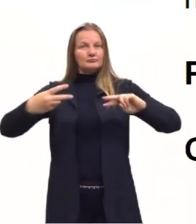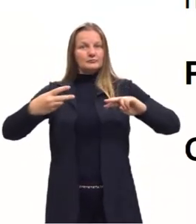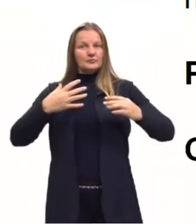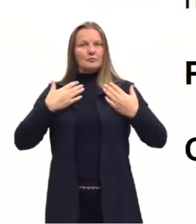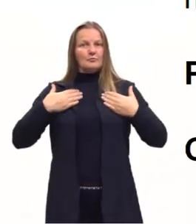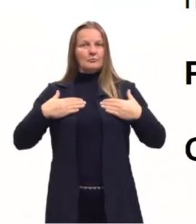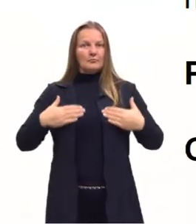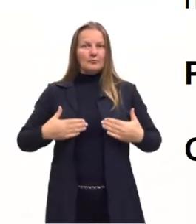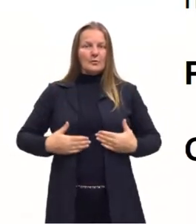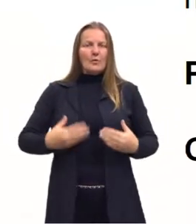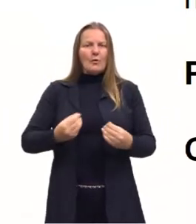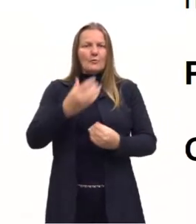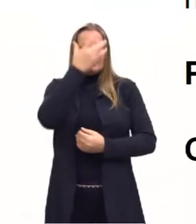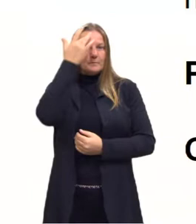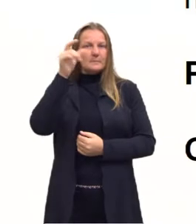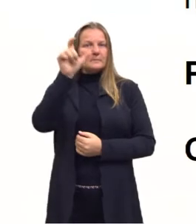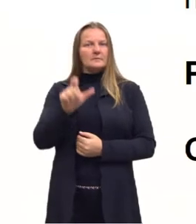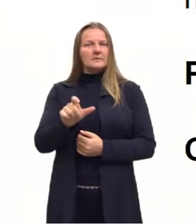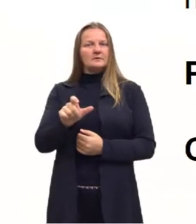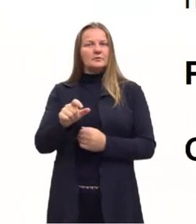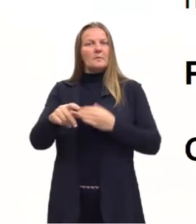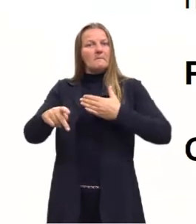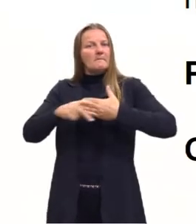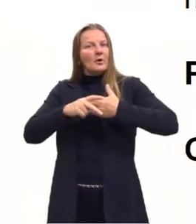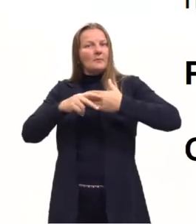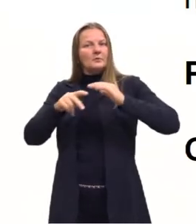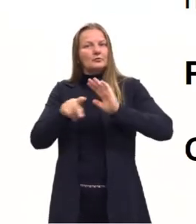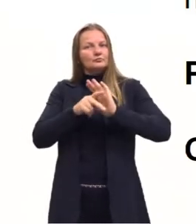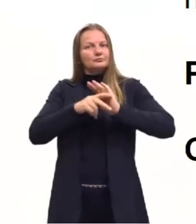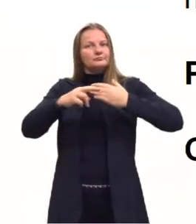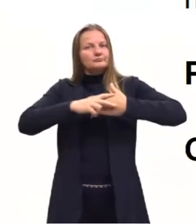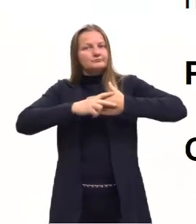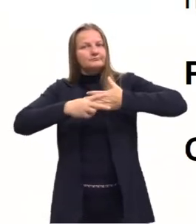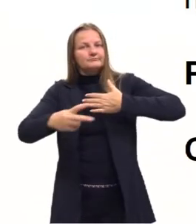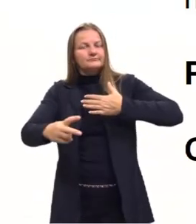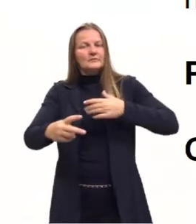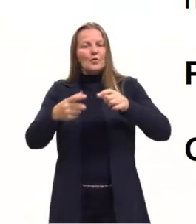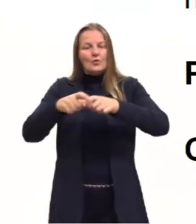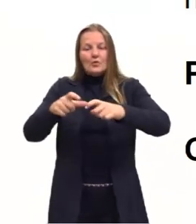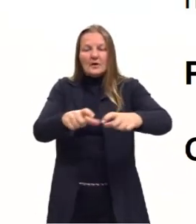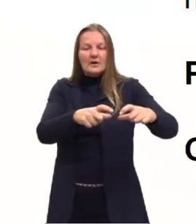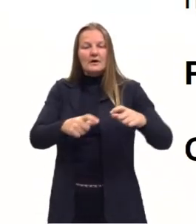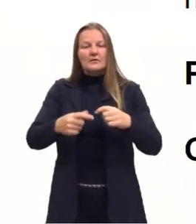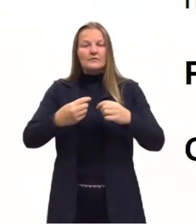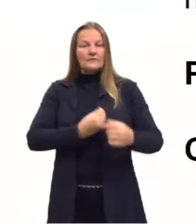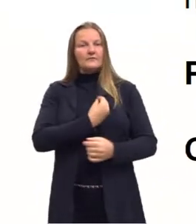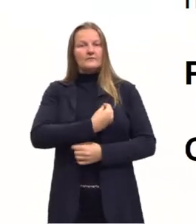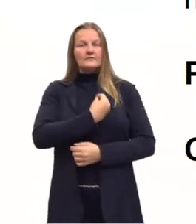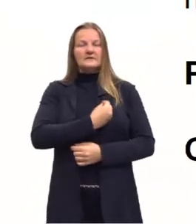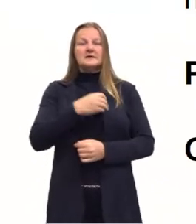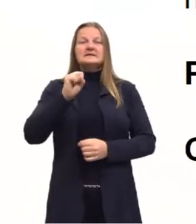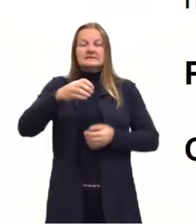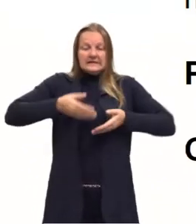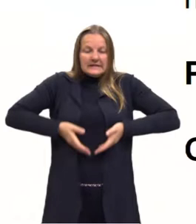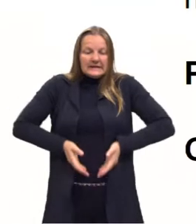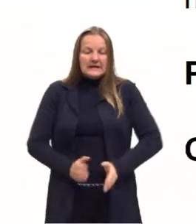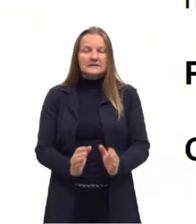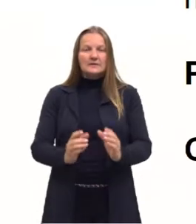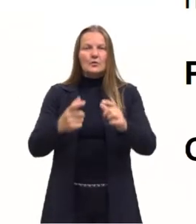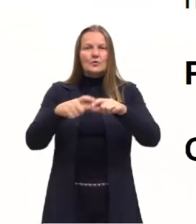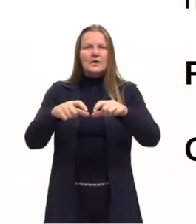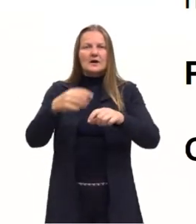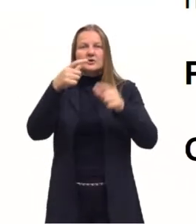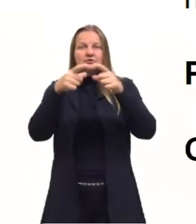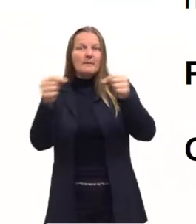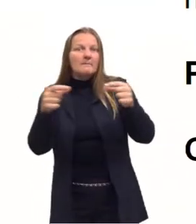mostrando que o homem vai ser o quê? Um produto daquele meio em que vive. Ou seja, se a gente nasceu lá